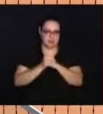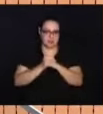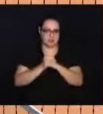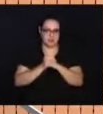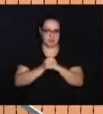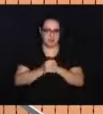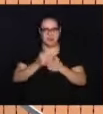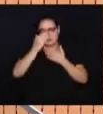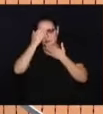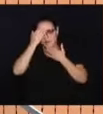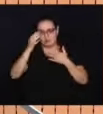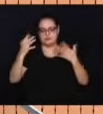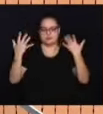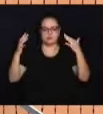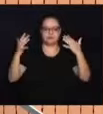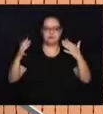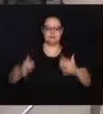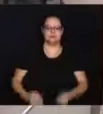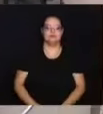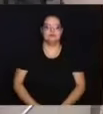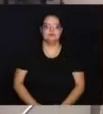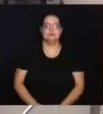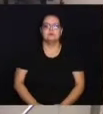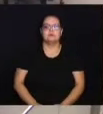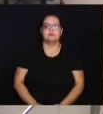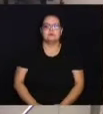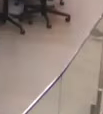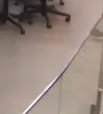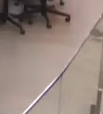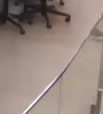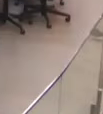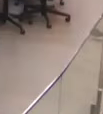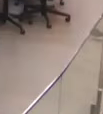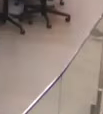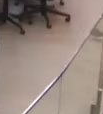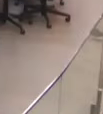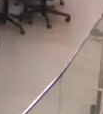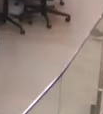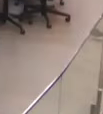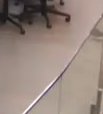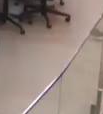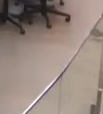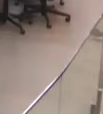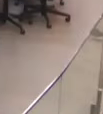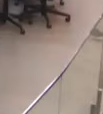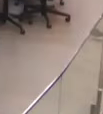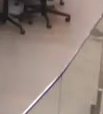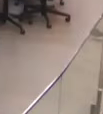Amém? Obrigado. Obrigado. Obrigado.